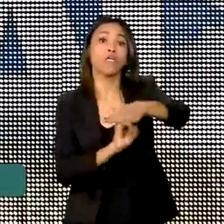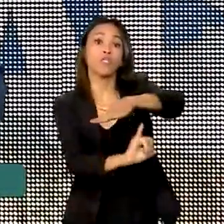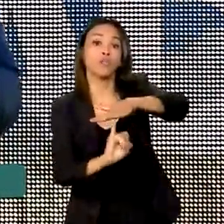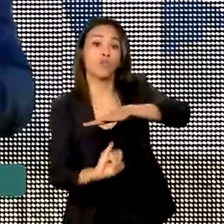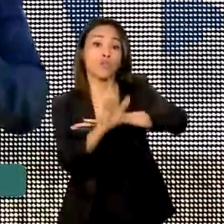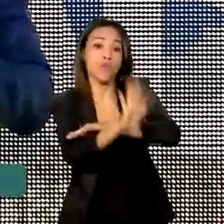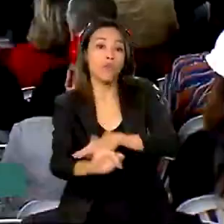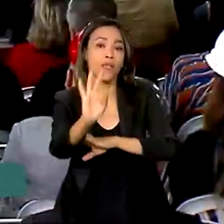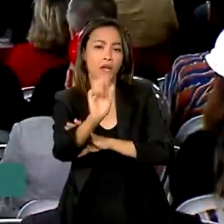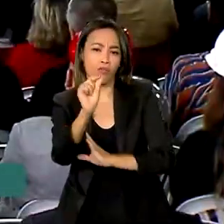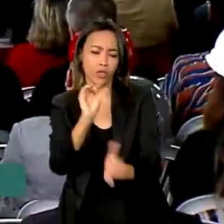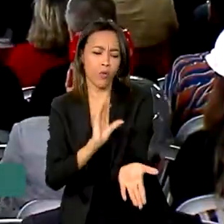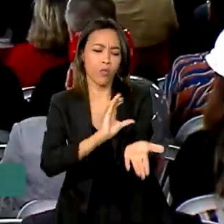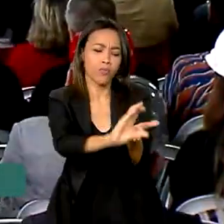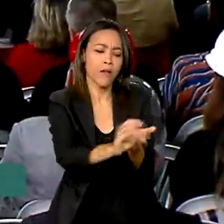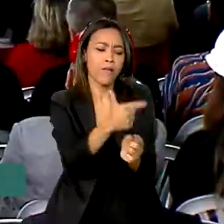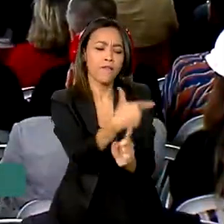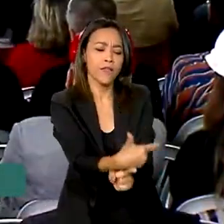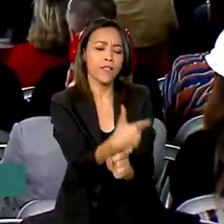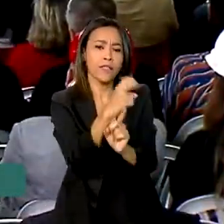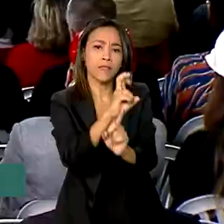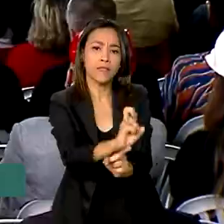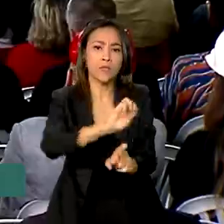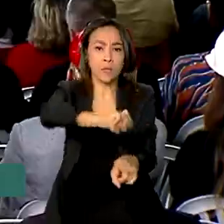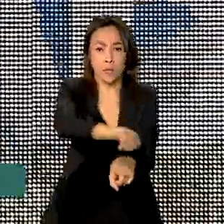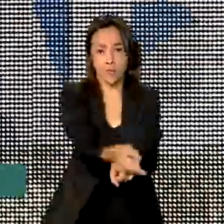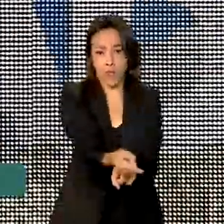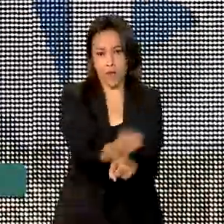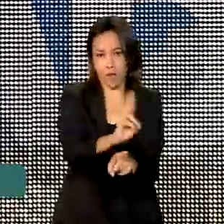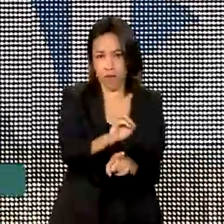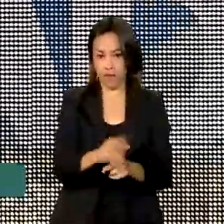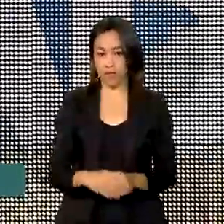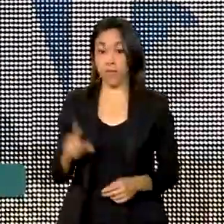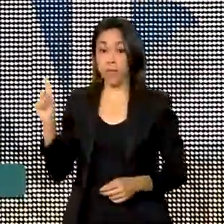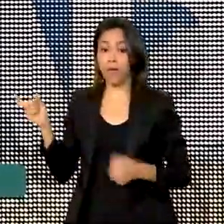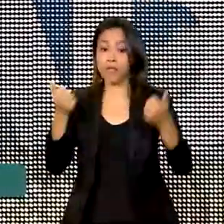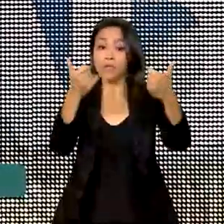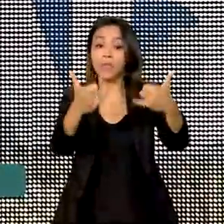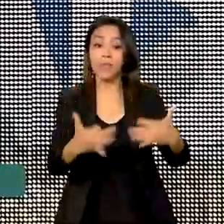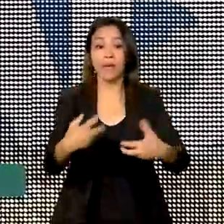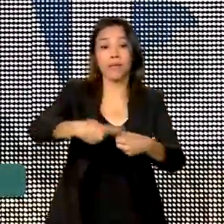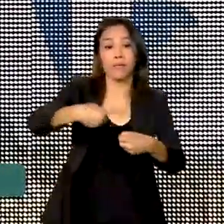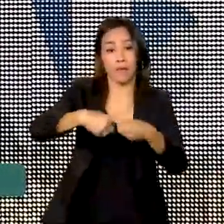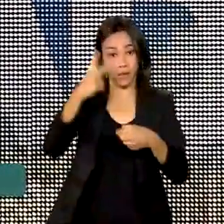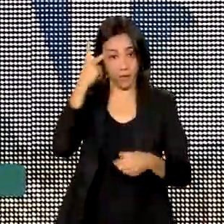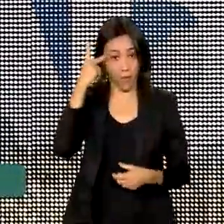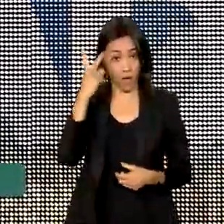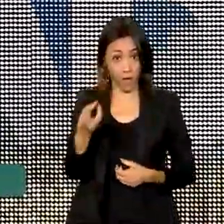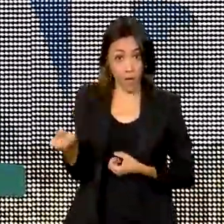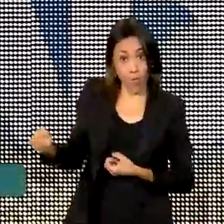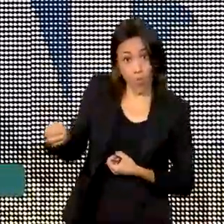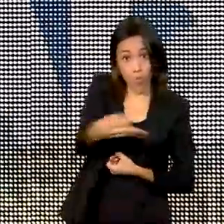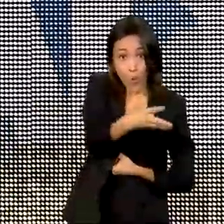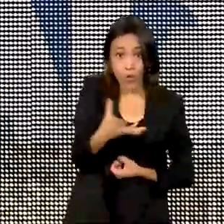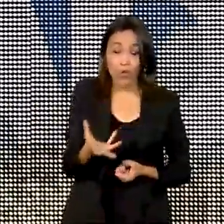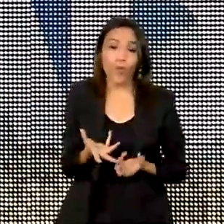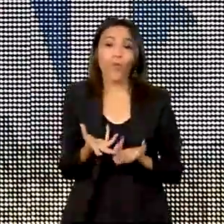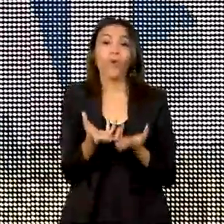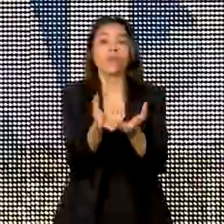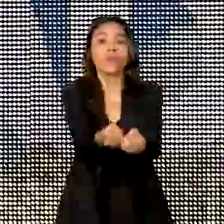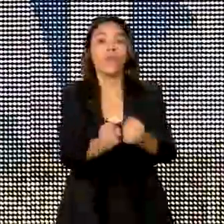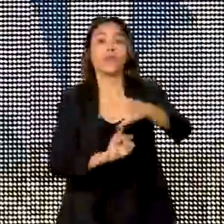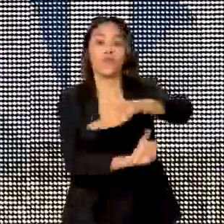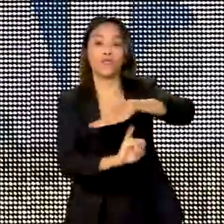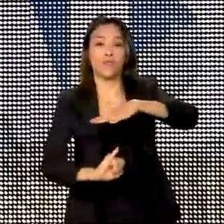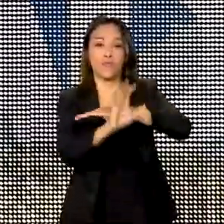com investimentos de 25 milhões de reais. Diadema vai ganhar um novo Instituto Federal, que está o Silmário, que está